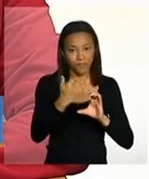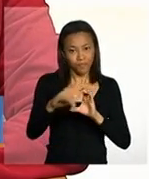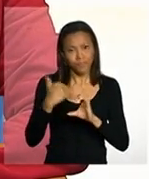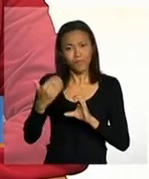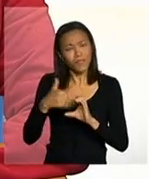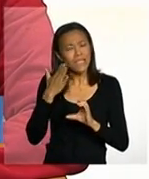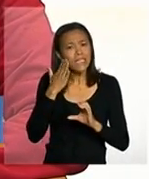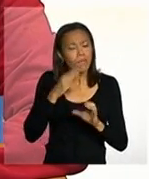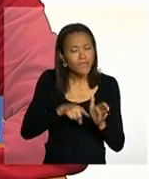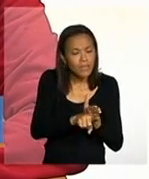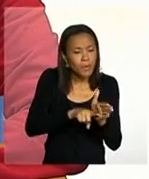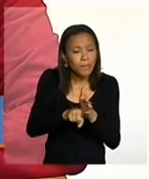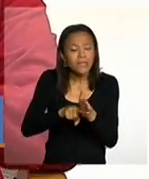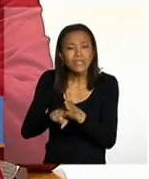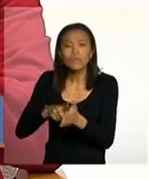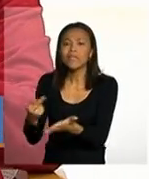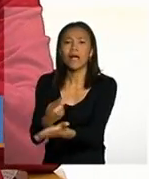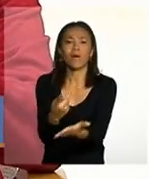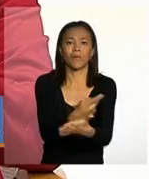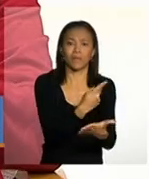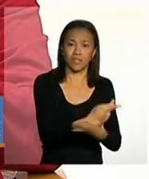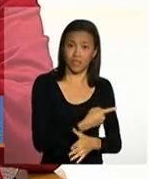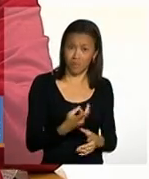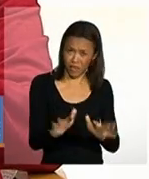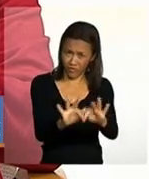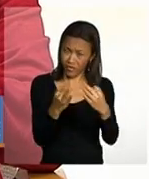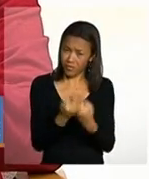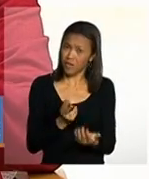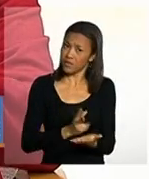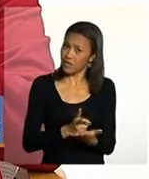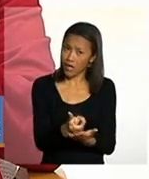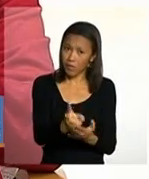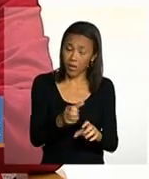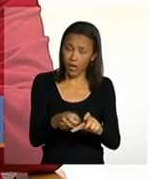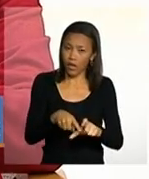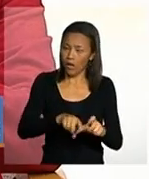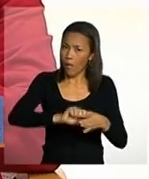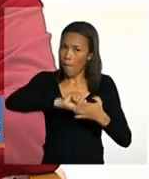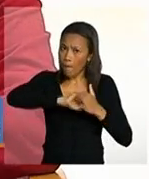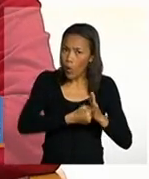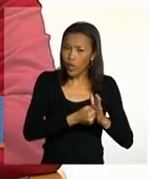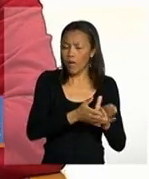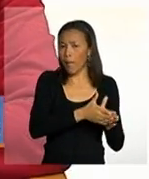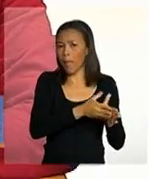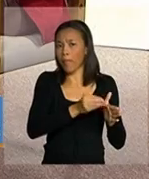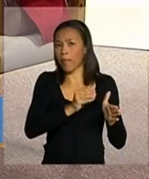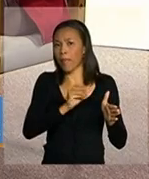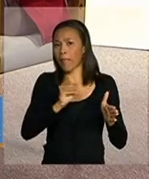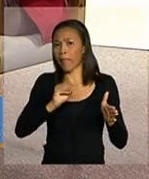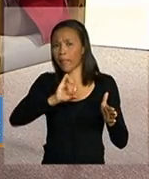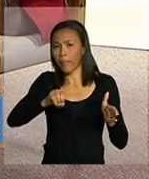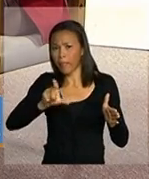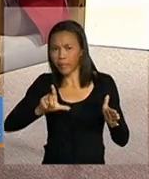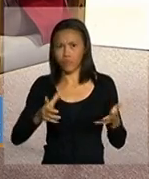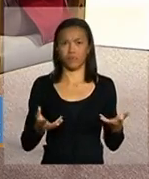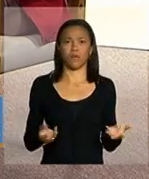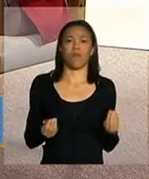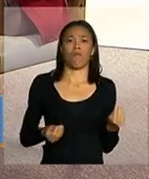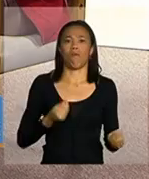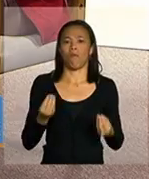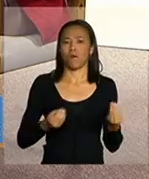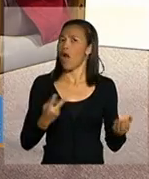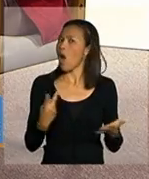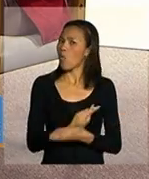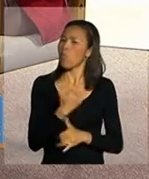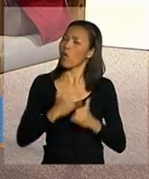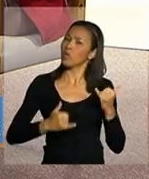fazer uma pesquisa porque ela ficar todo esse tempo na situação de bloqueio desde julho pode ser alguma outra situação que não